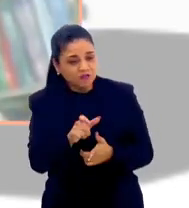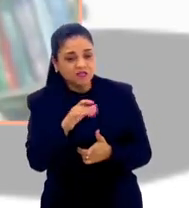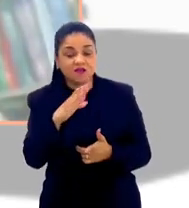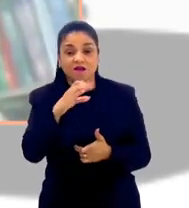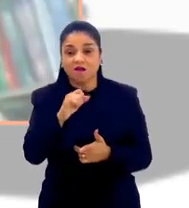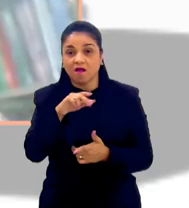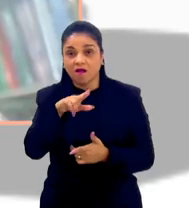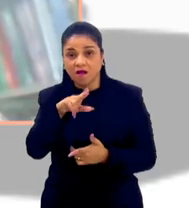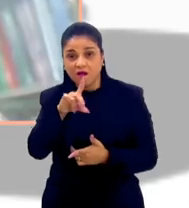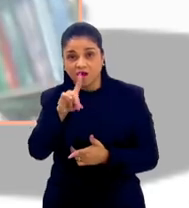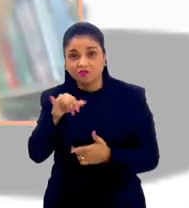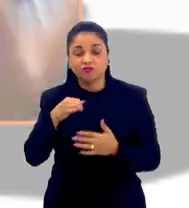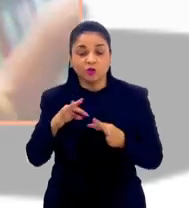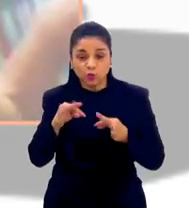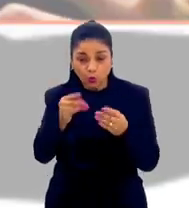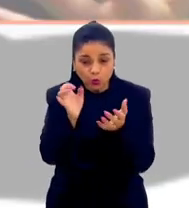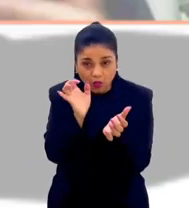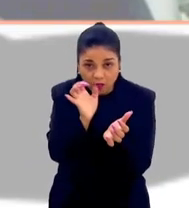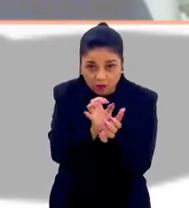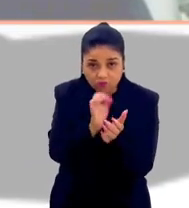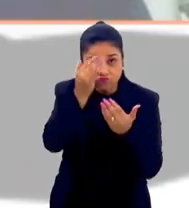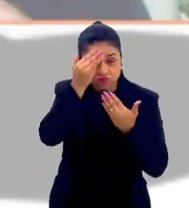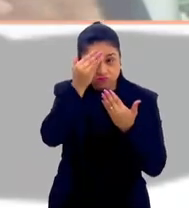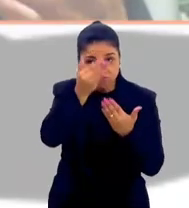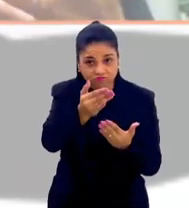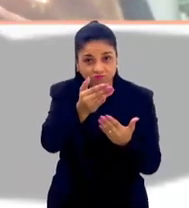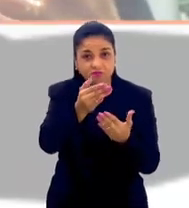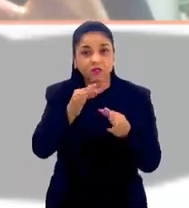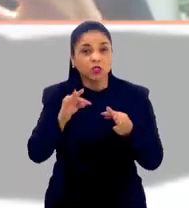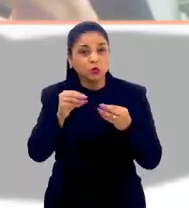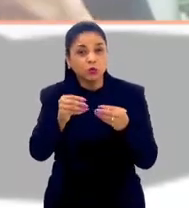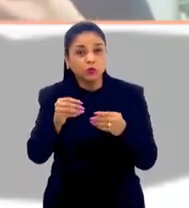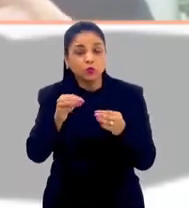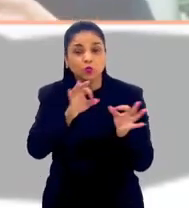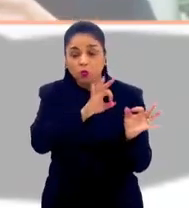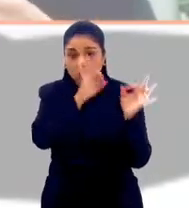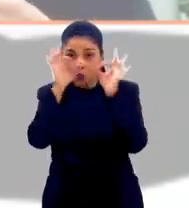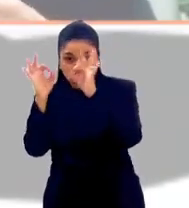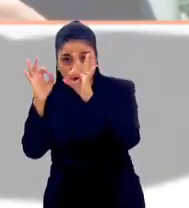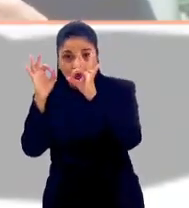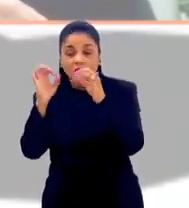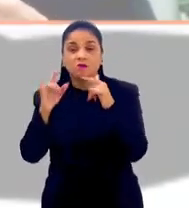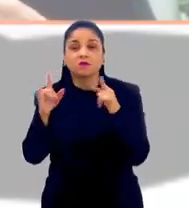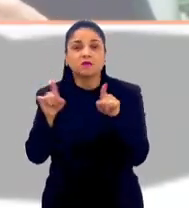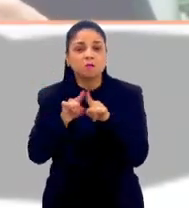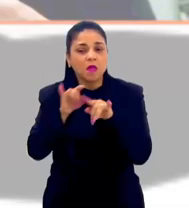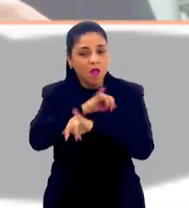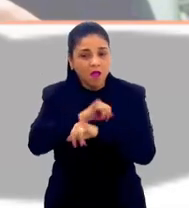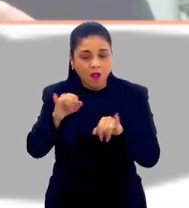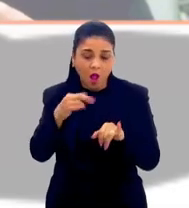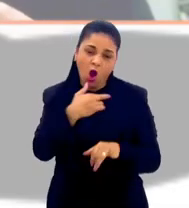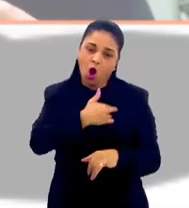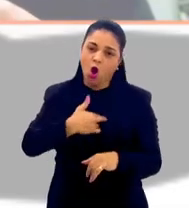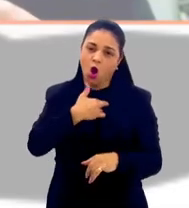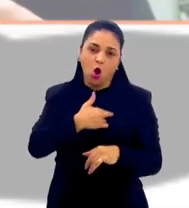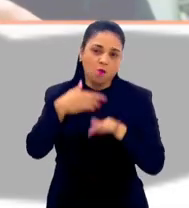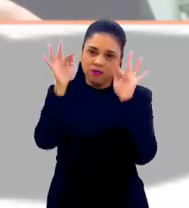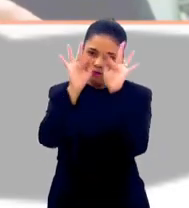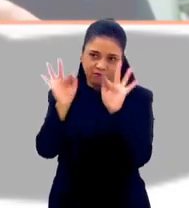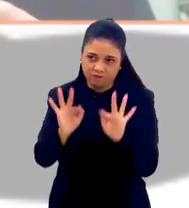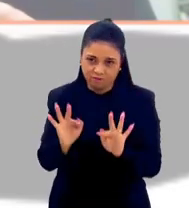por essa condução, a toda a sua equipe, a todo mundo que escutou. Quero deixar um recado de que a gente não romantize